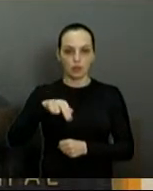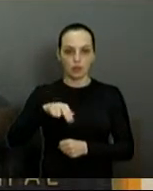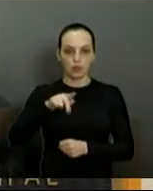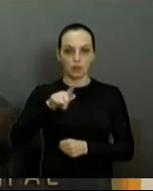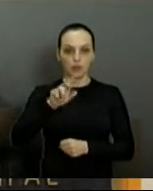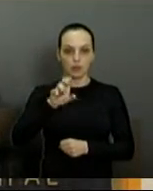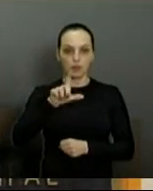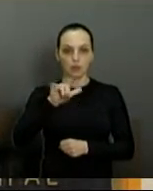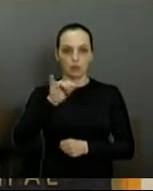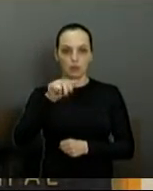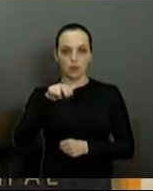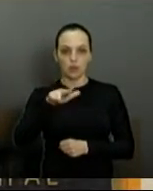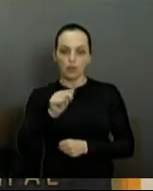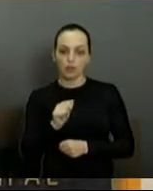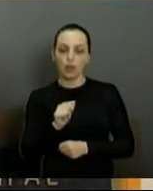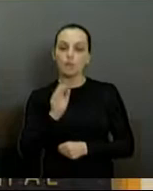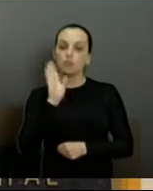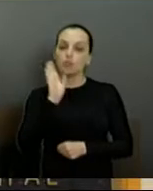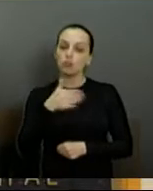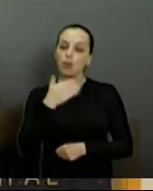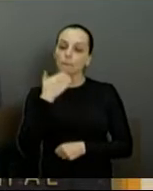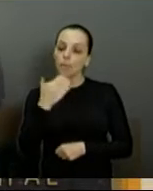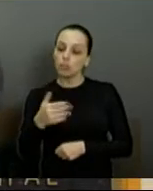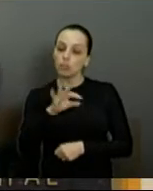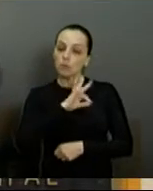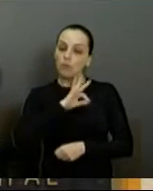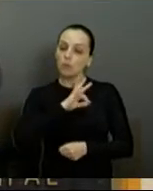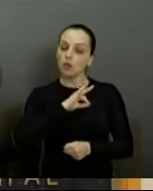polícia militar, porque